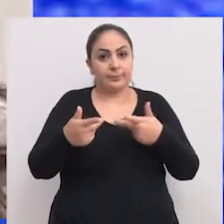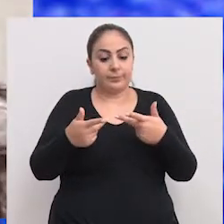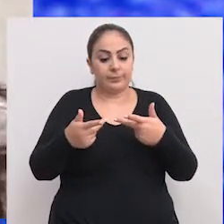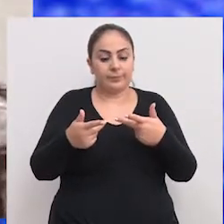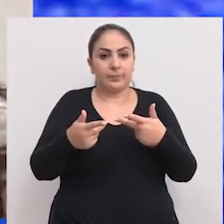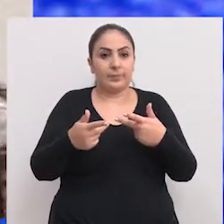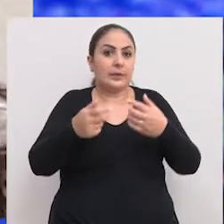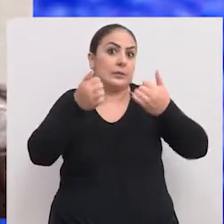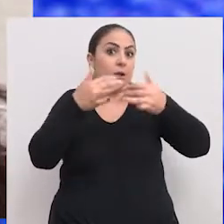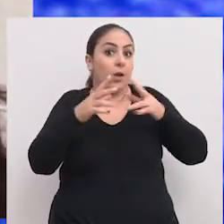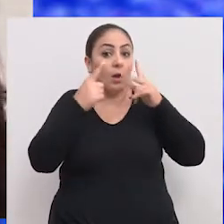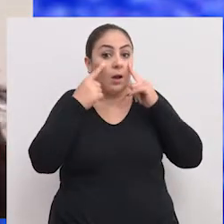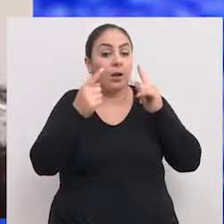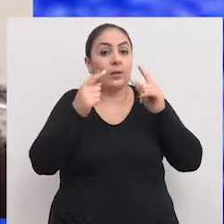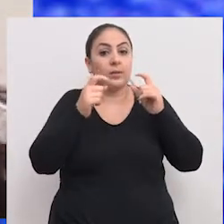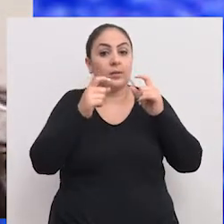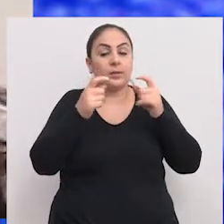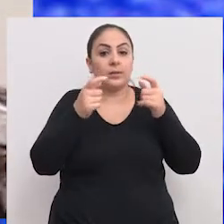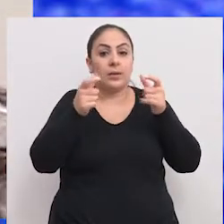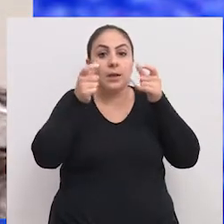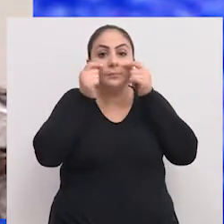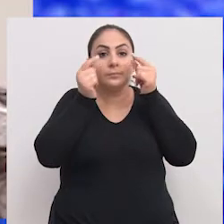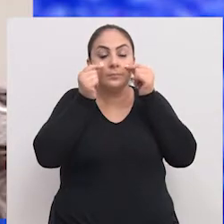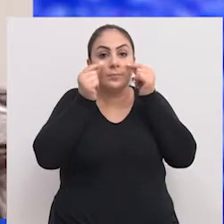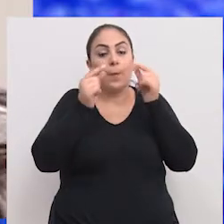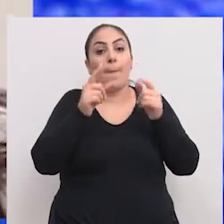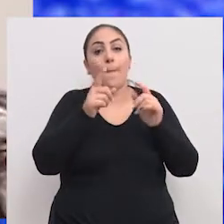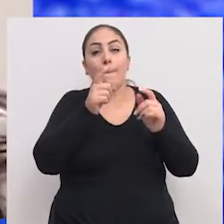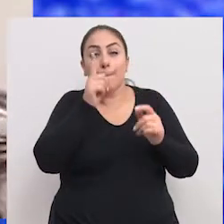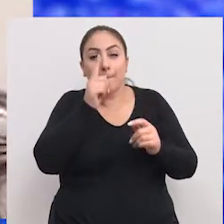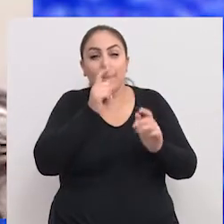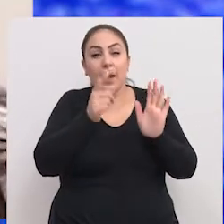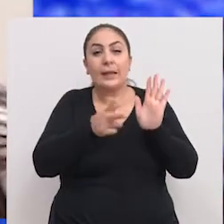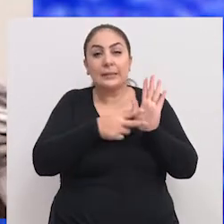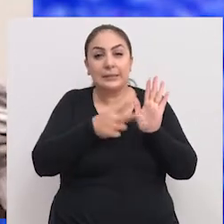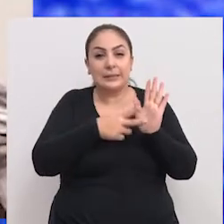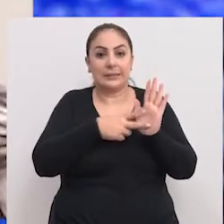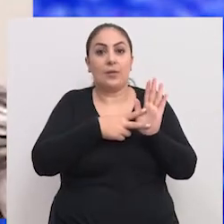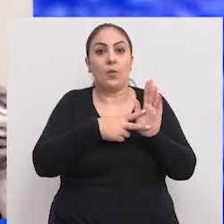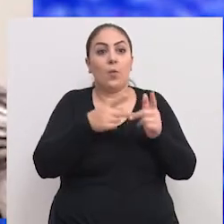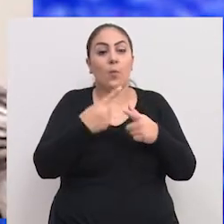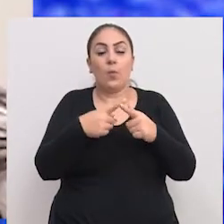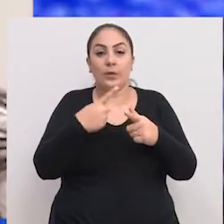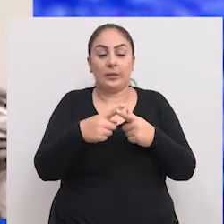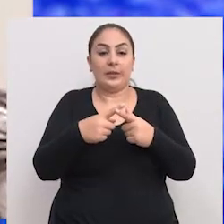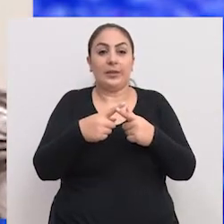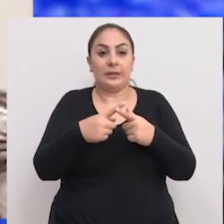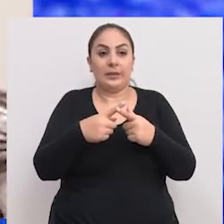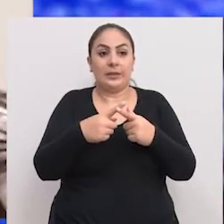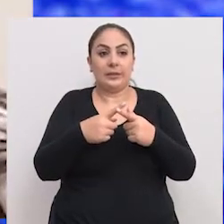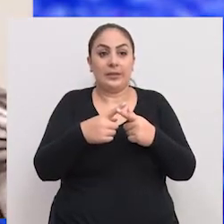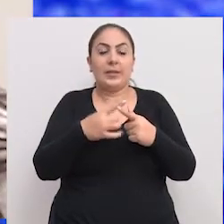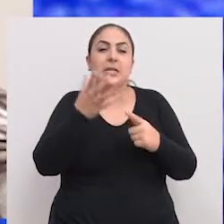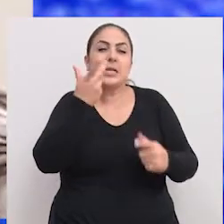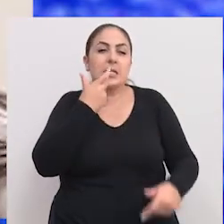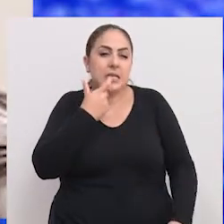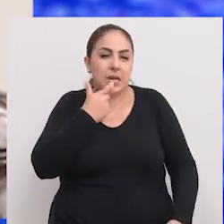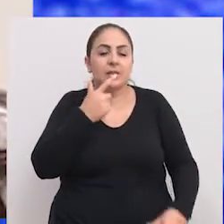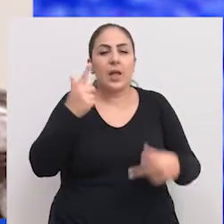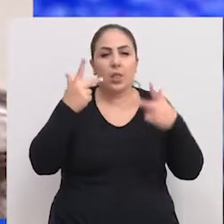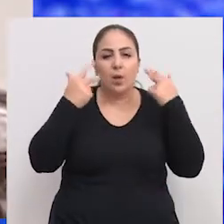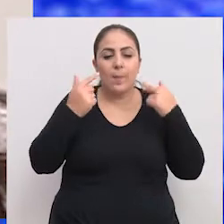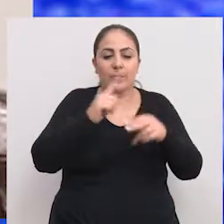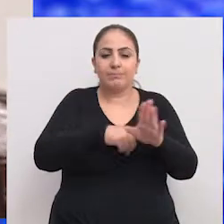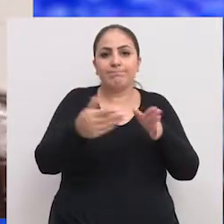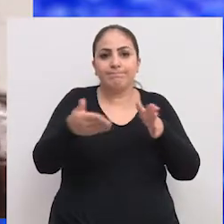passar esse alerta aos pais, tenham atenção, porque criança é